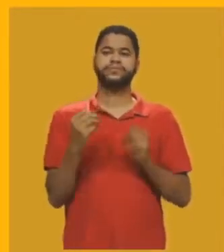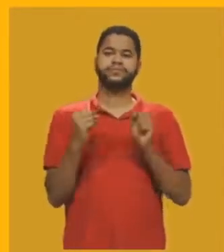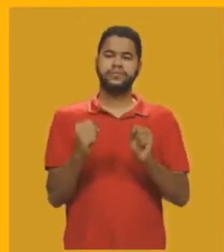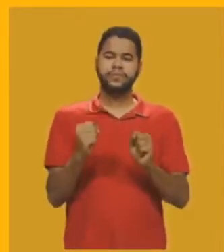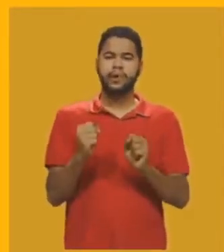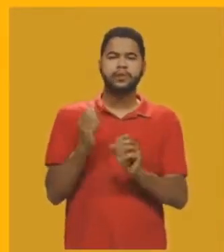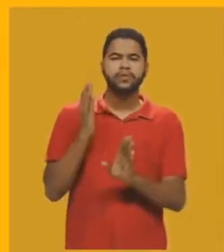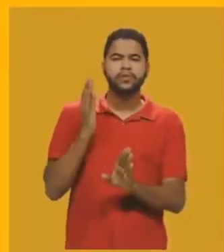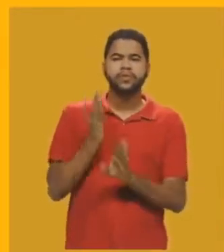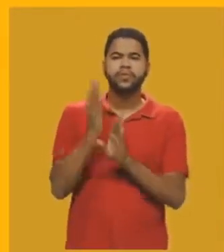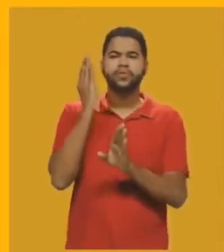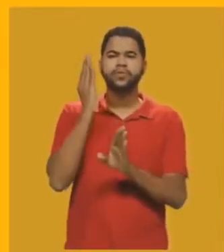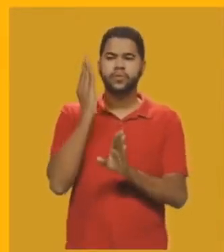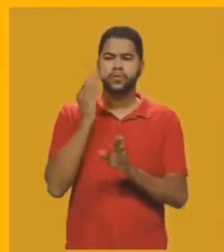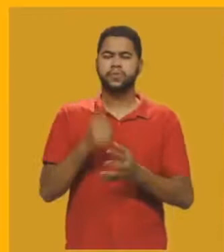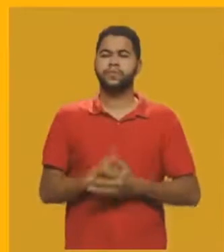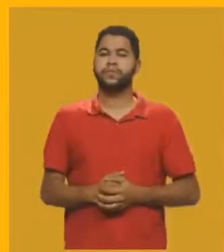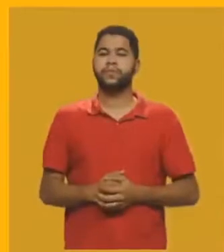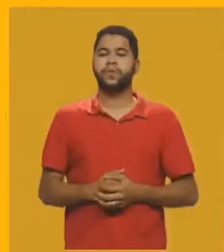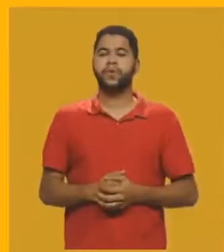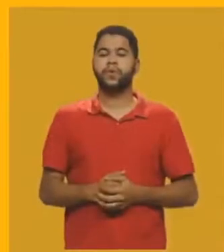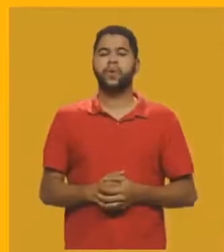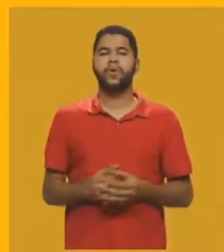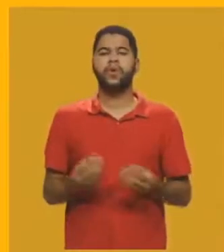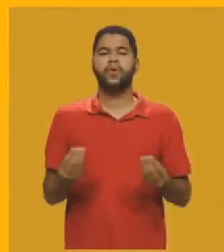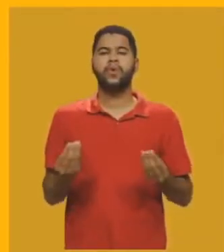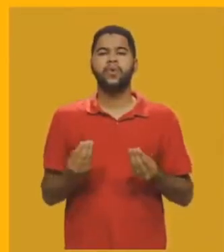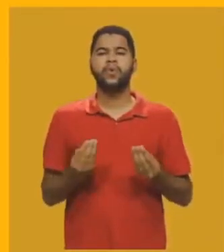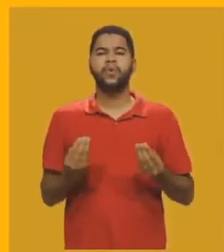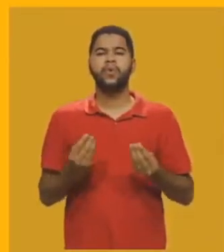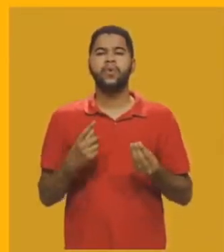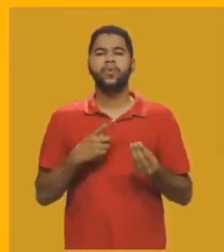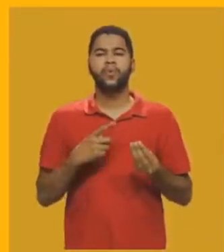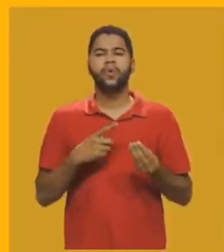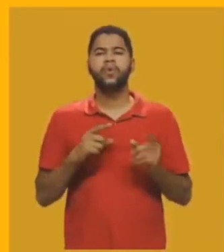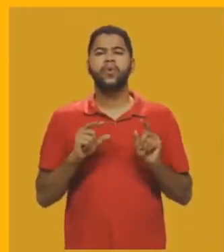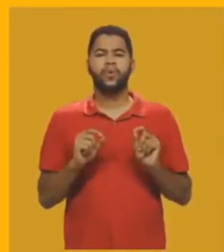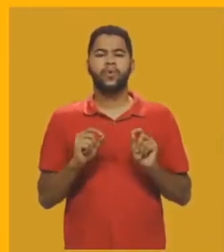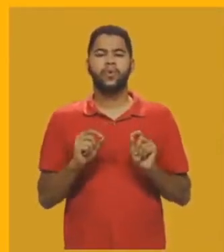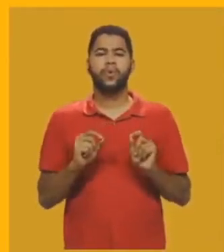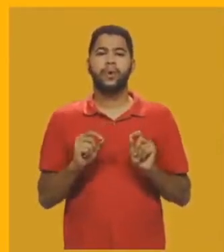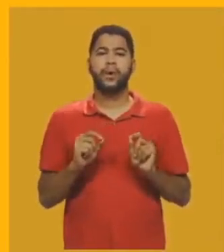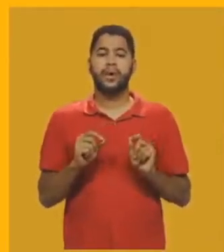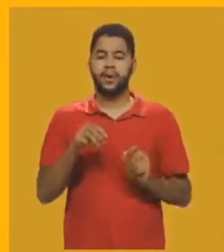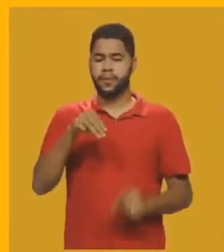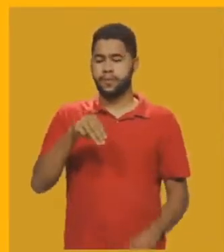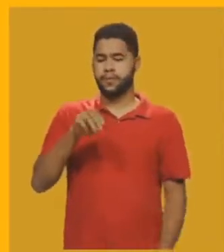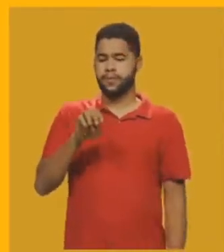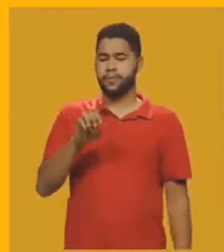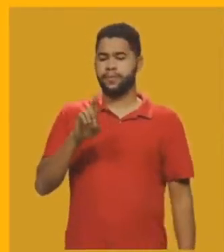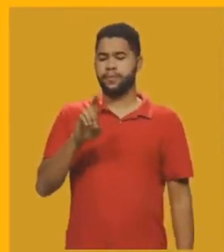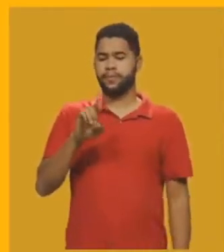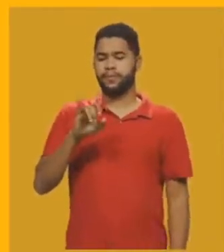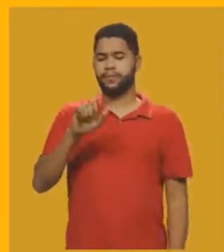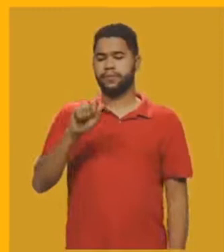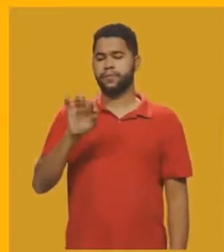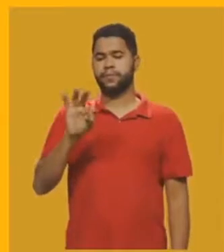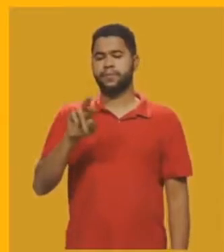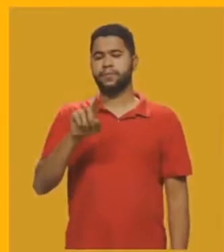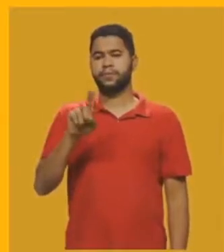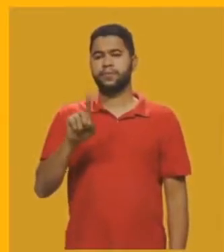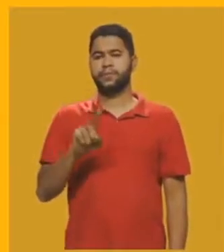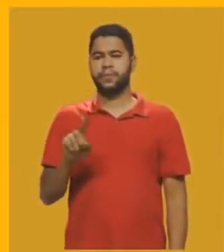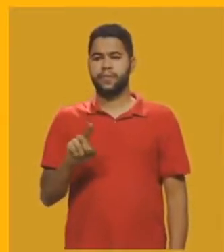descobrir, então, como eu tenho aqui, olha, a mediatriz, encontrando com